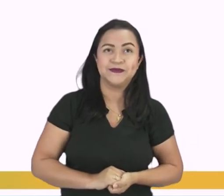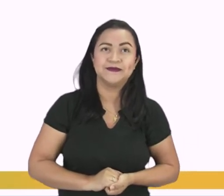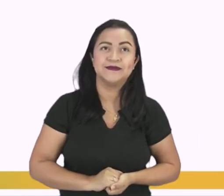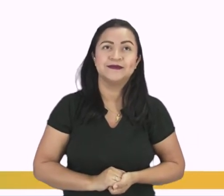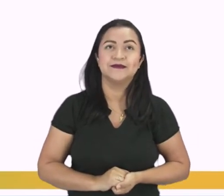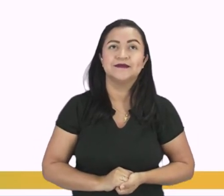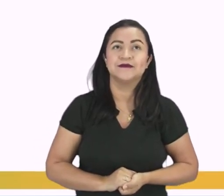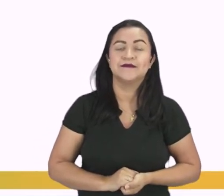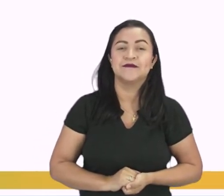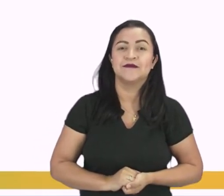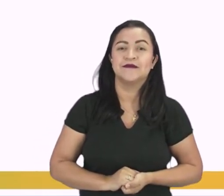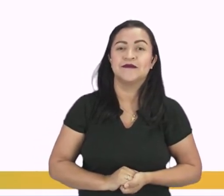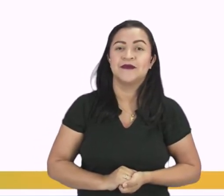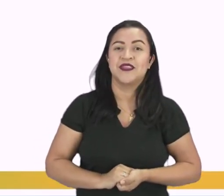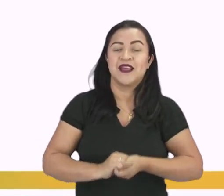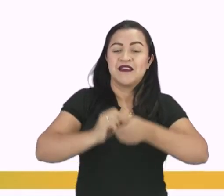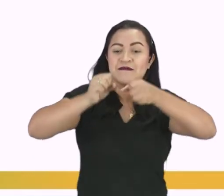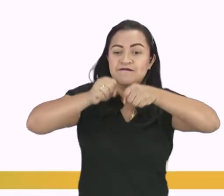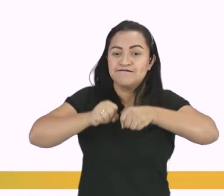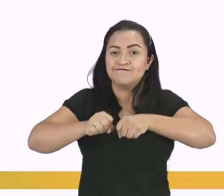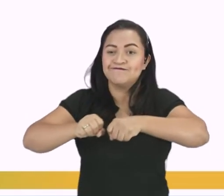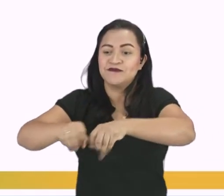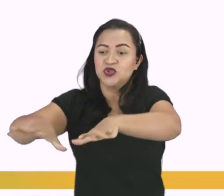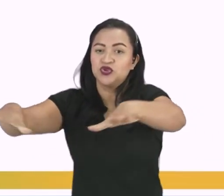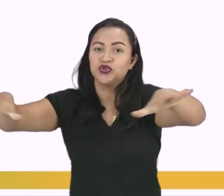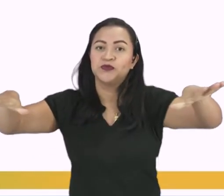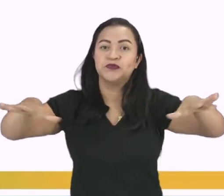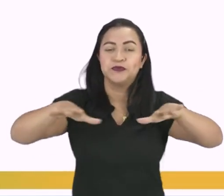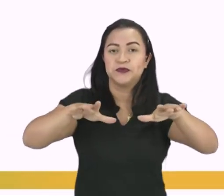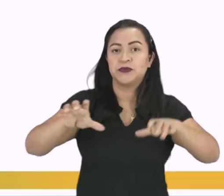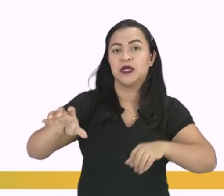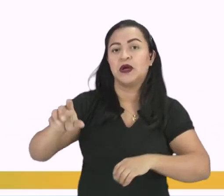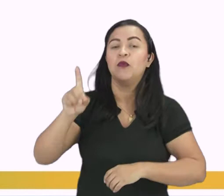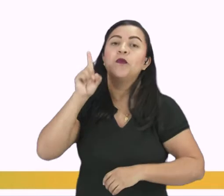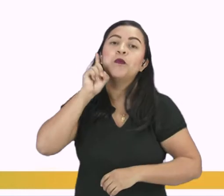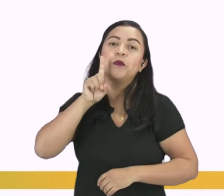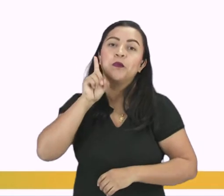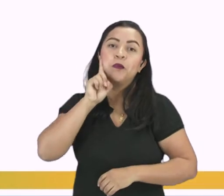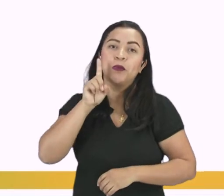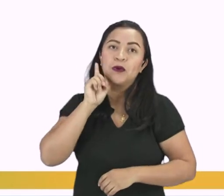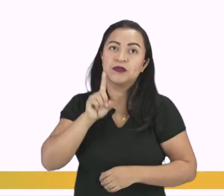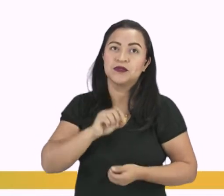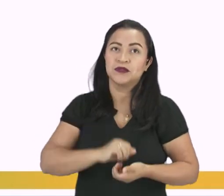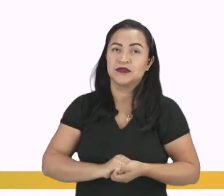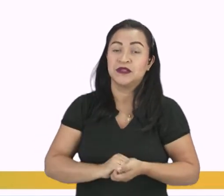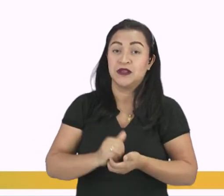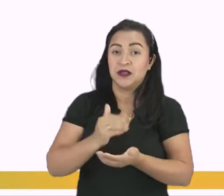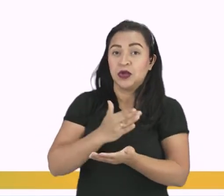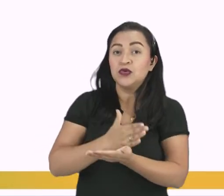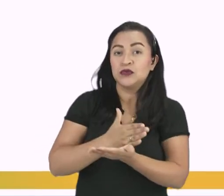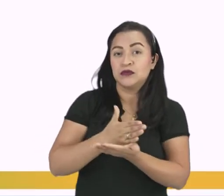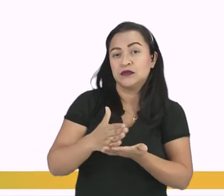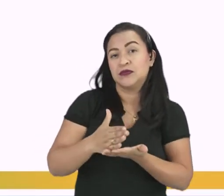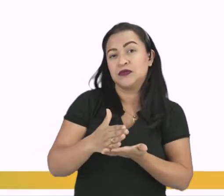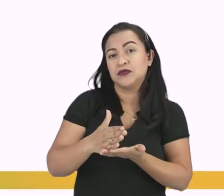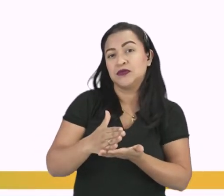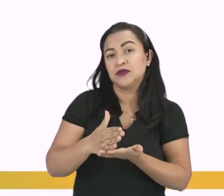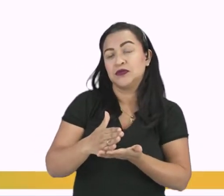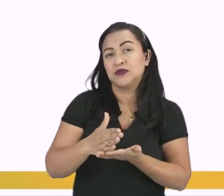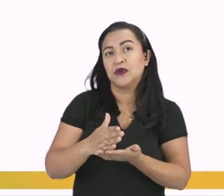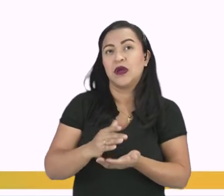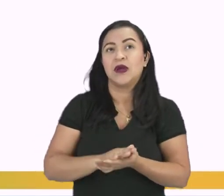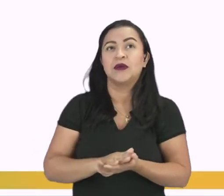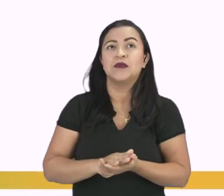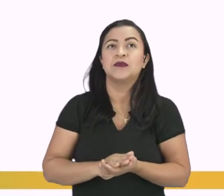Expansão dos Estados Unidos. A expansão dos Estados Unidos, ela iniciou a partir da